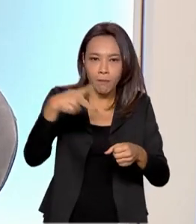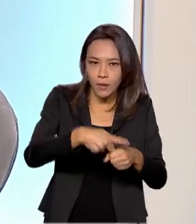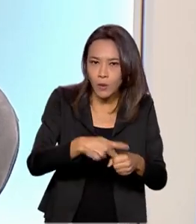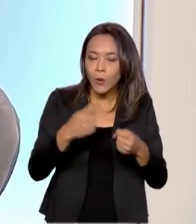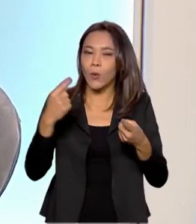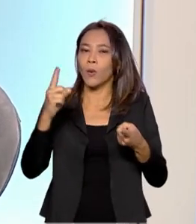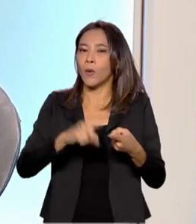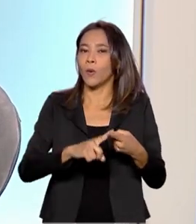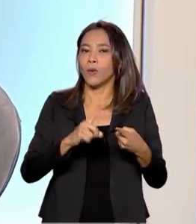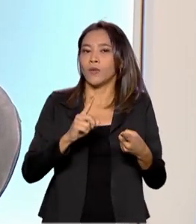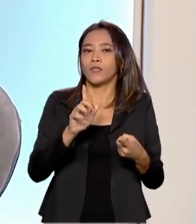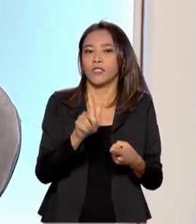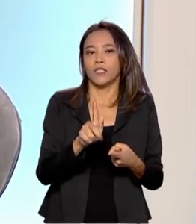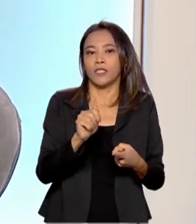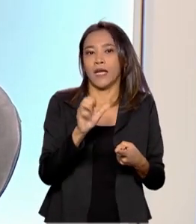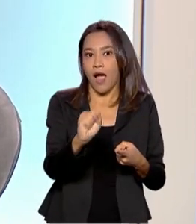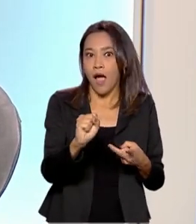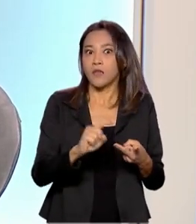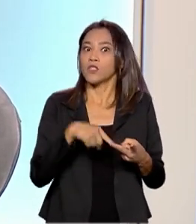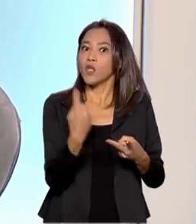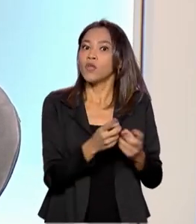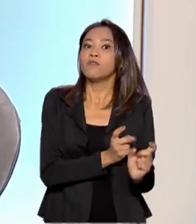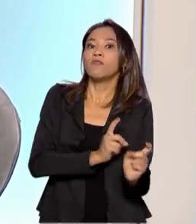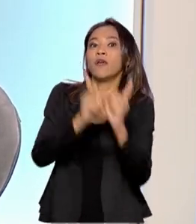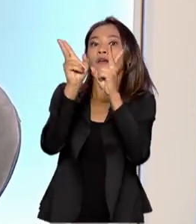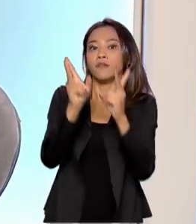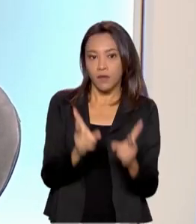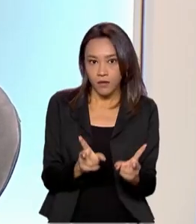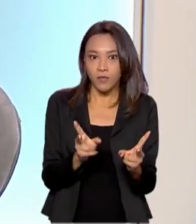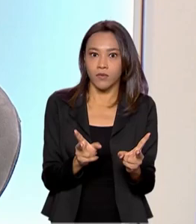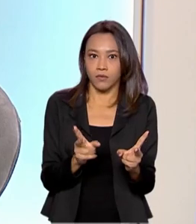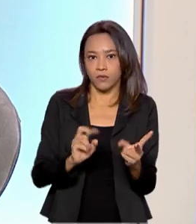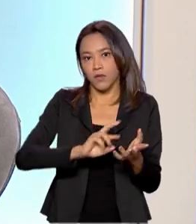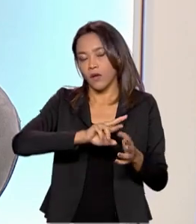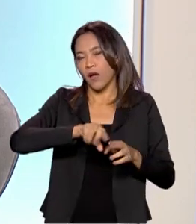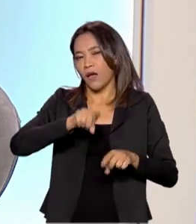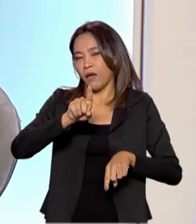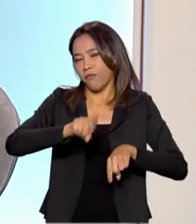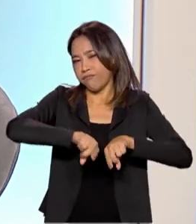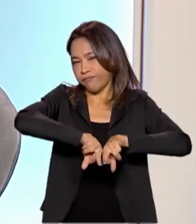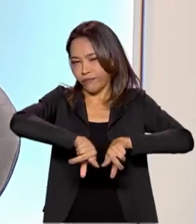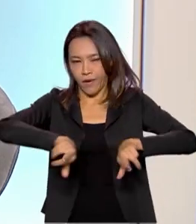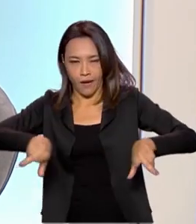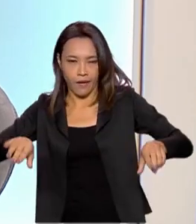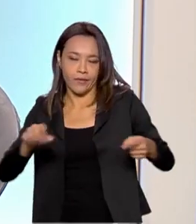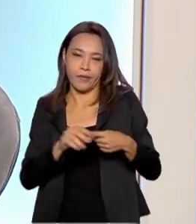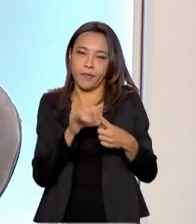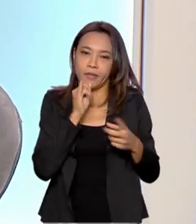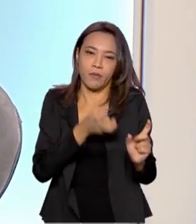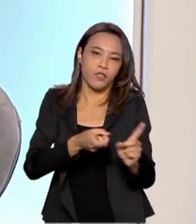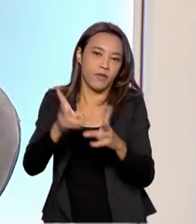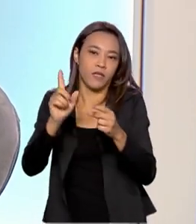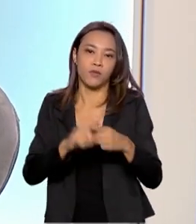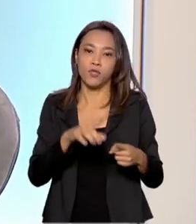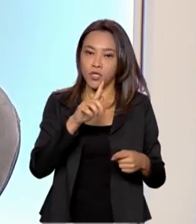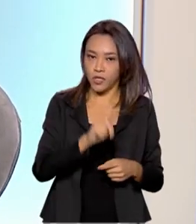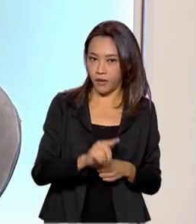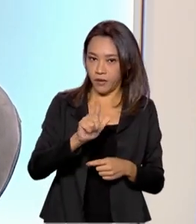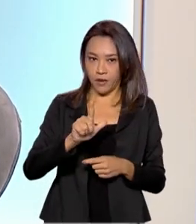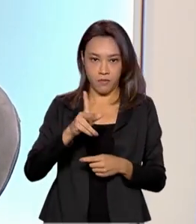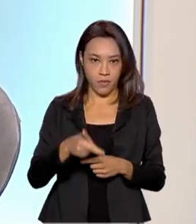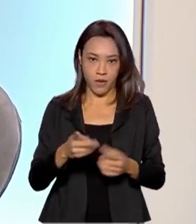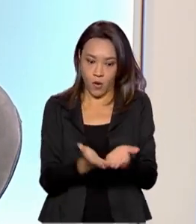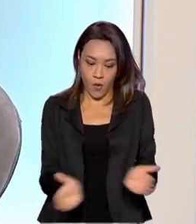natural, nós somos importadores dos principais derivados de petróleo. Então, nós importamos, por exemplo, o GLP, o gás de